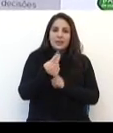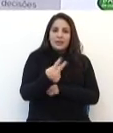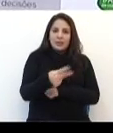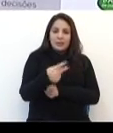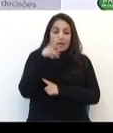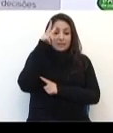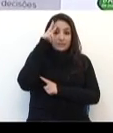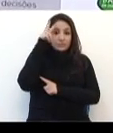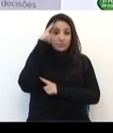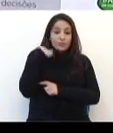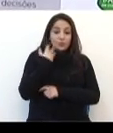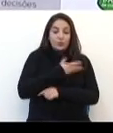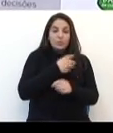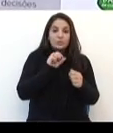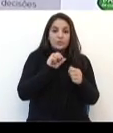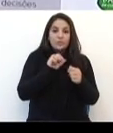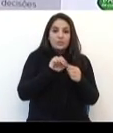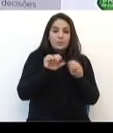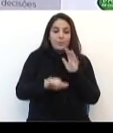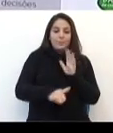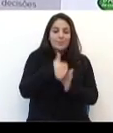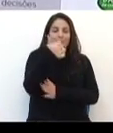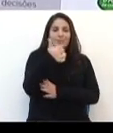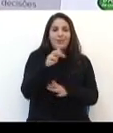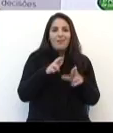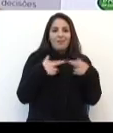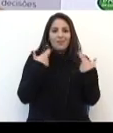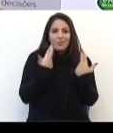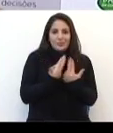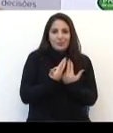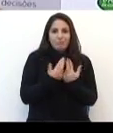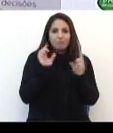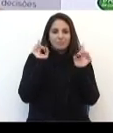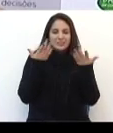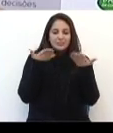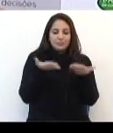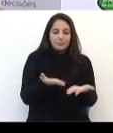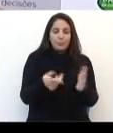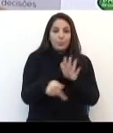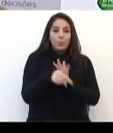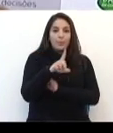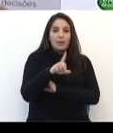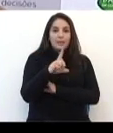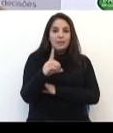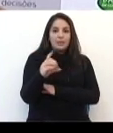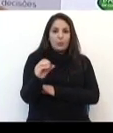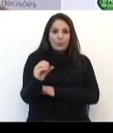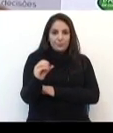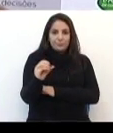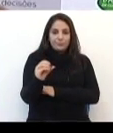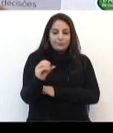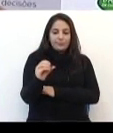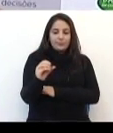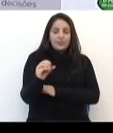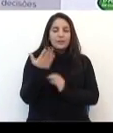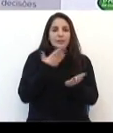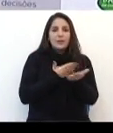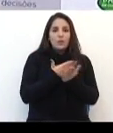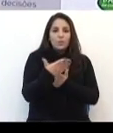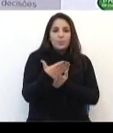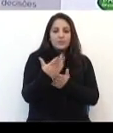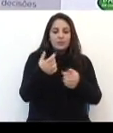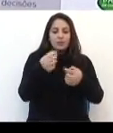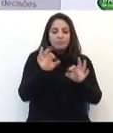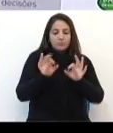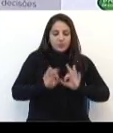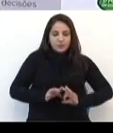segunda-feira, nós estaremos, então, fazendo a primeira reunião específica com relação à LDO e, a partir daí, toda vai